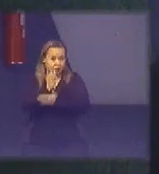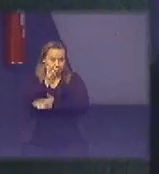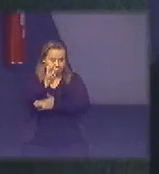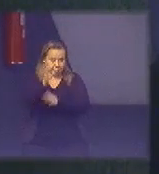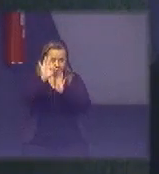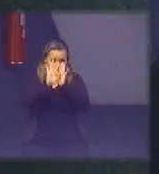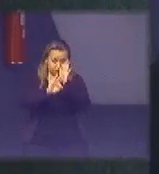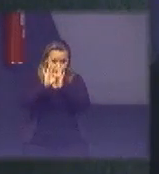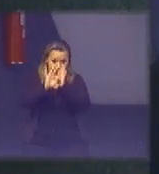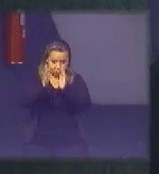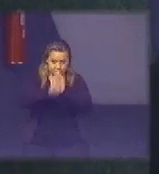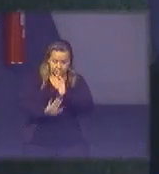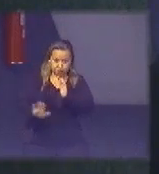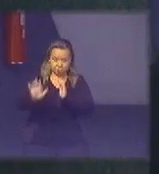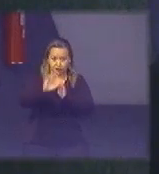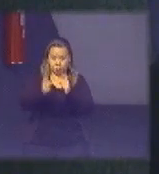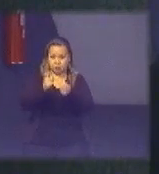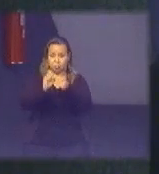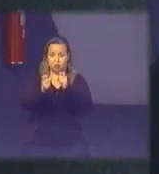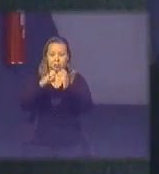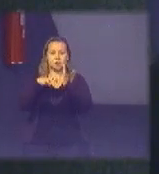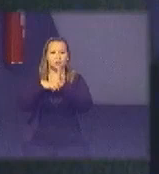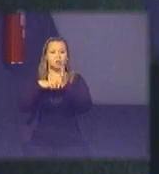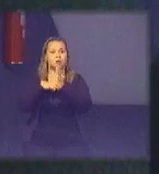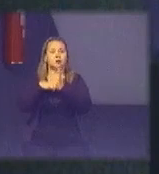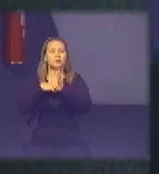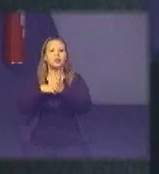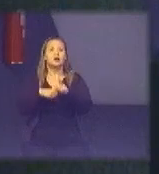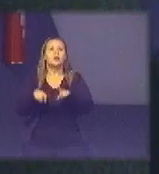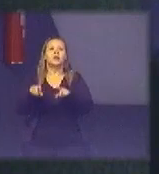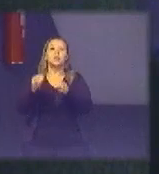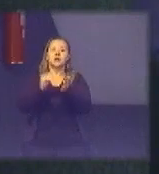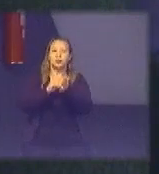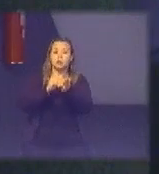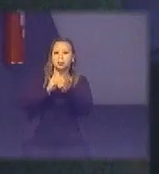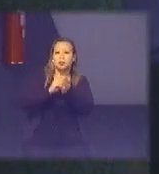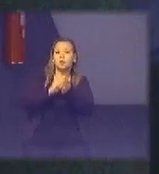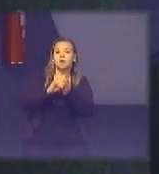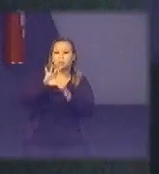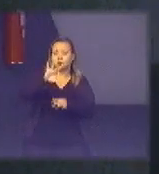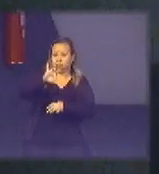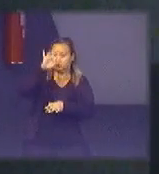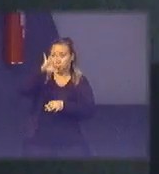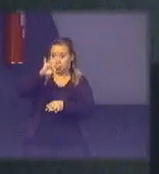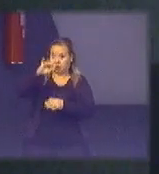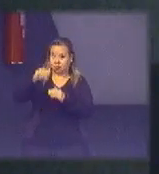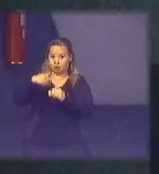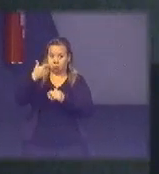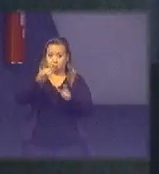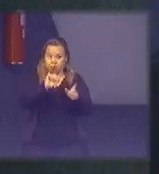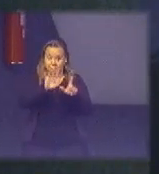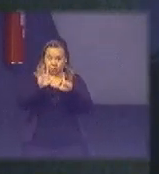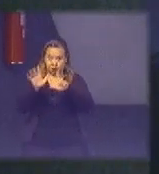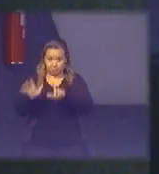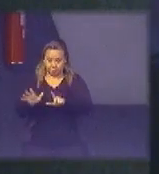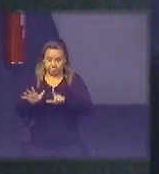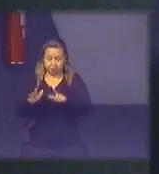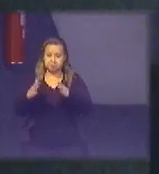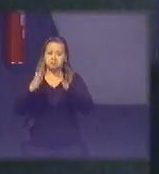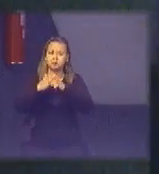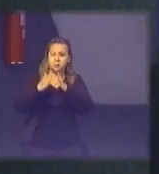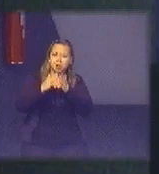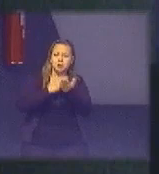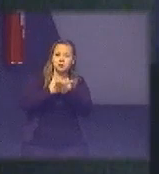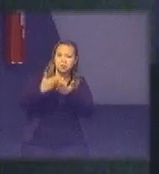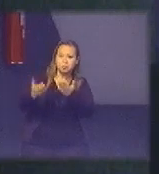texto geral da nova lei de licitações na câmara faltam os destaques que devem ficar para semana que vem a gente espera mas a casa iniciadora